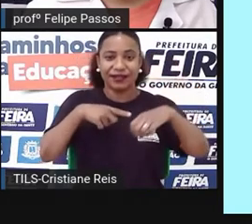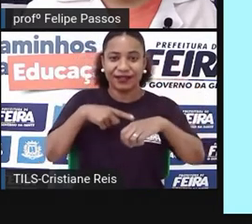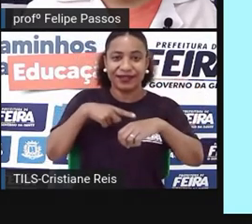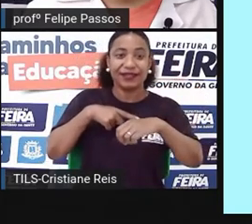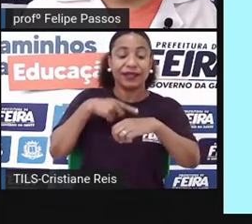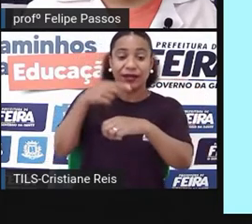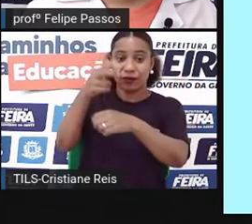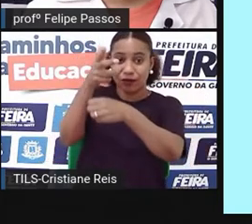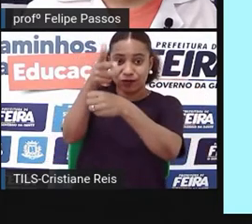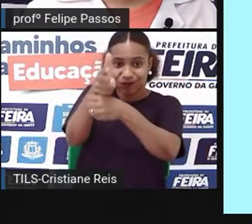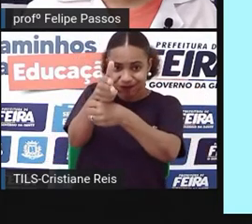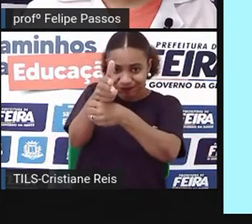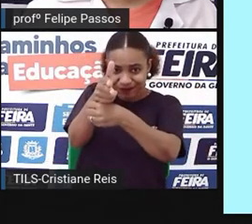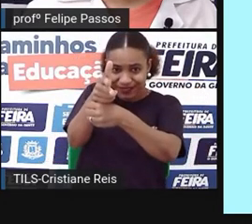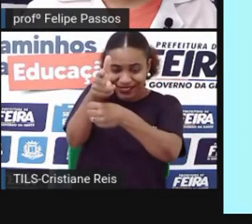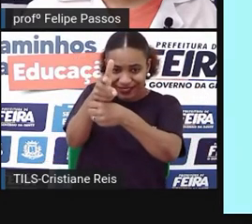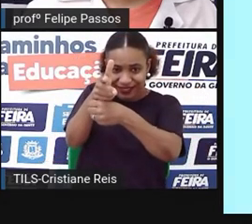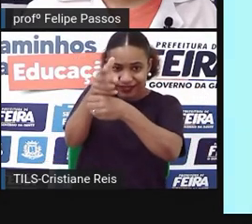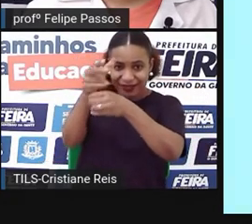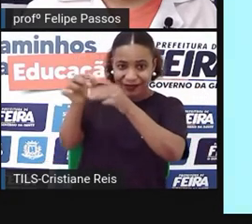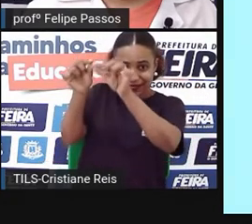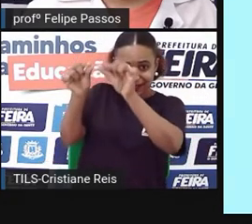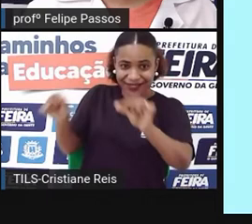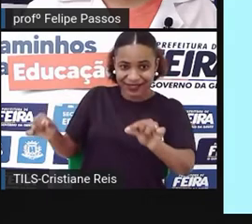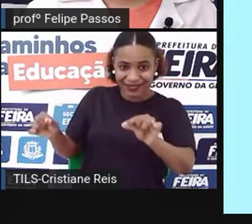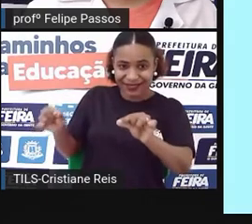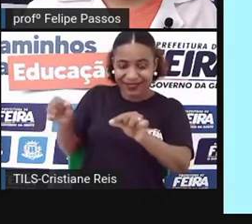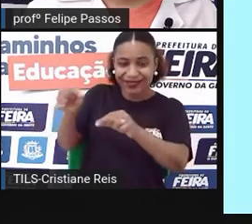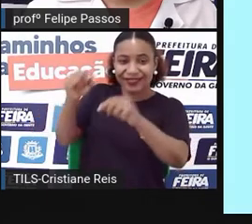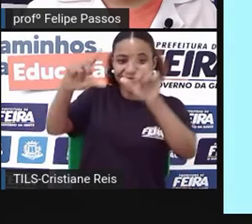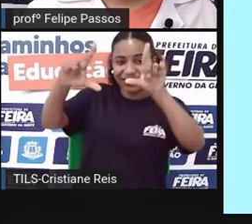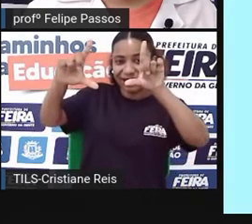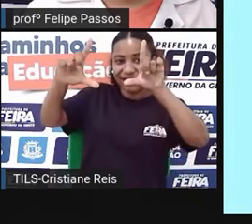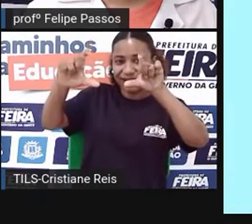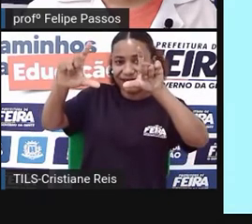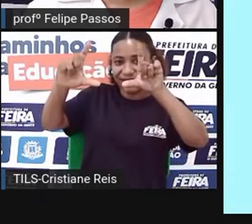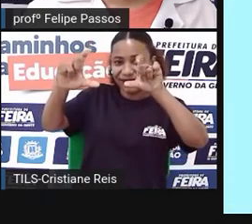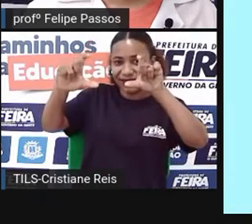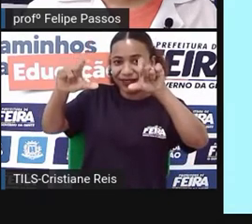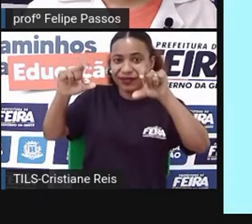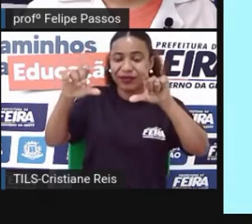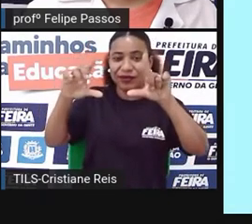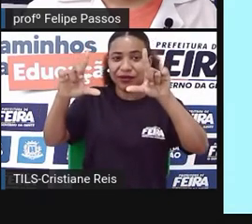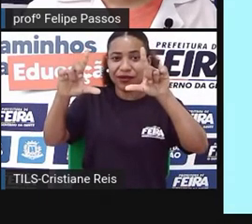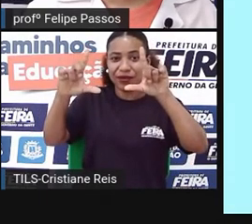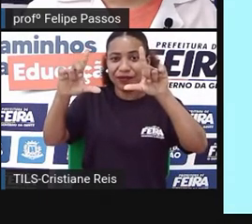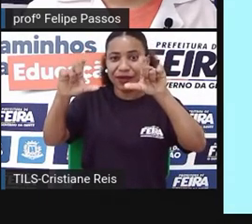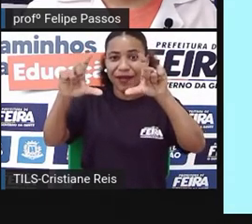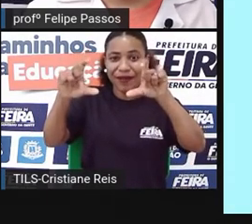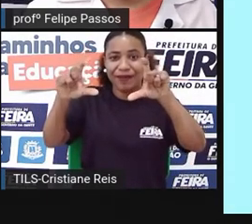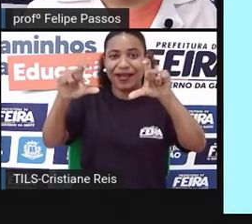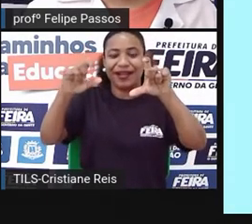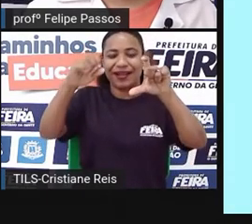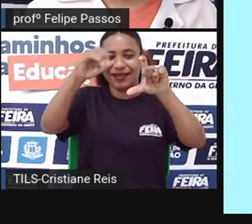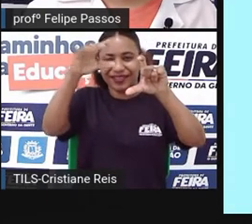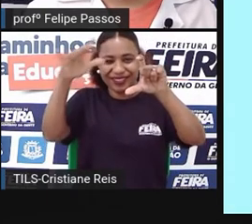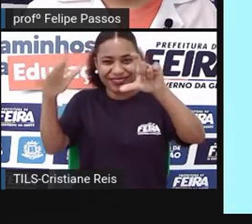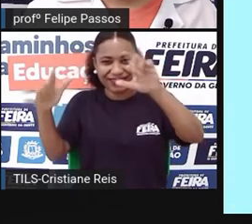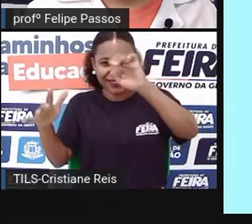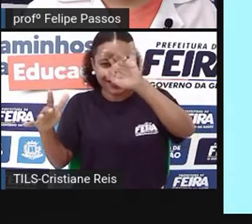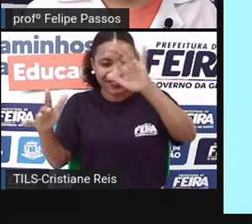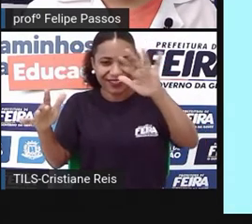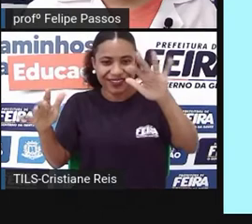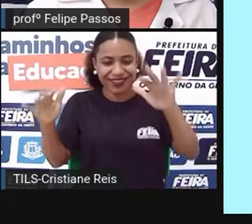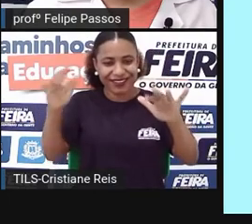aberto para poder fazer esse efeito de véu. Se eu tivesse com uma velocidade rápida eu ia ver as gotas. Então todas as gotas